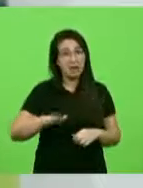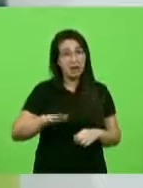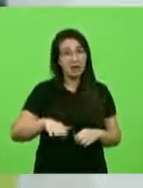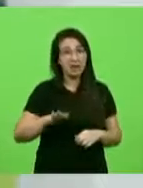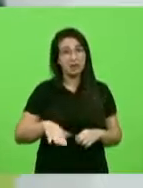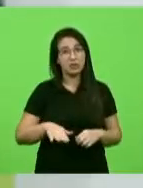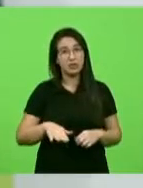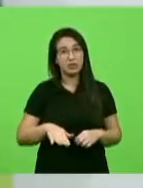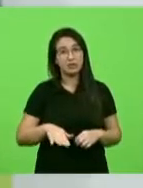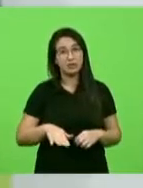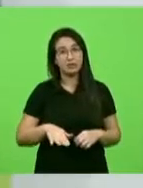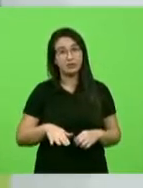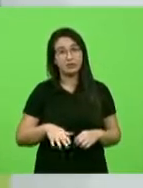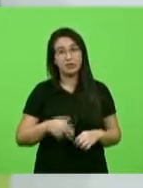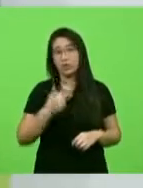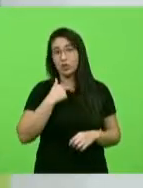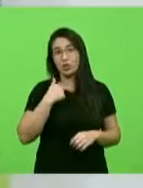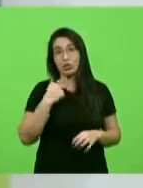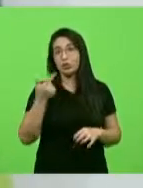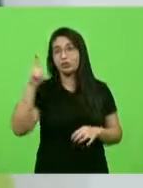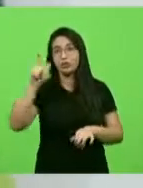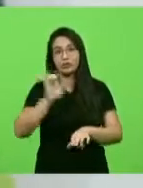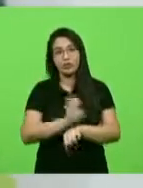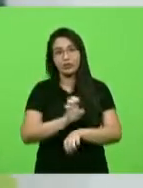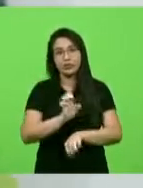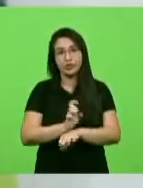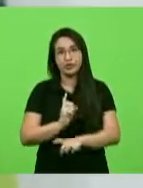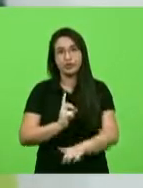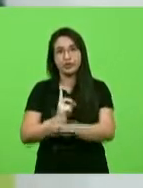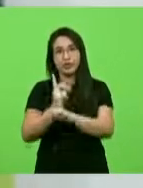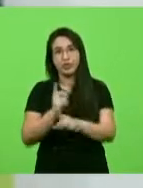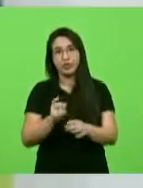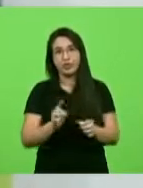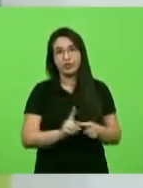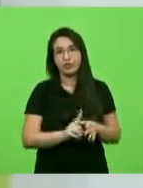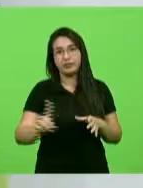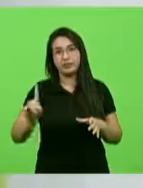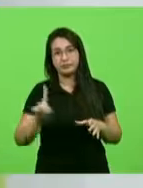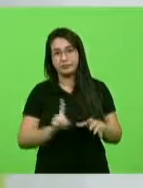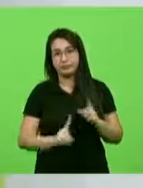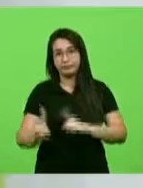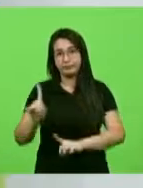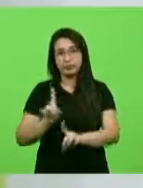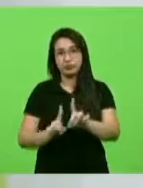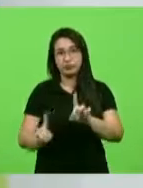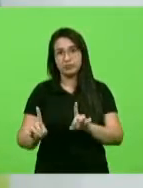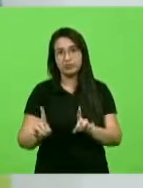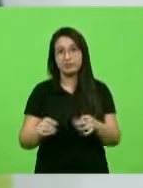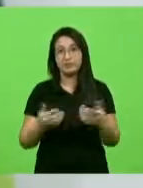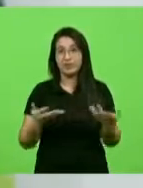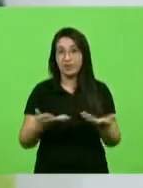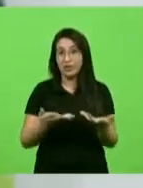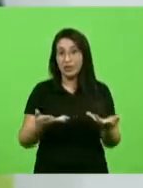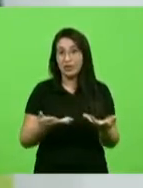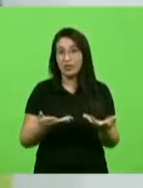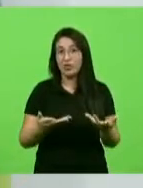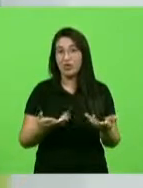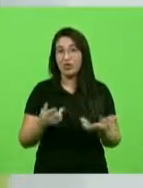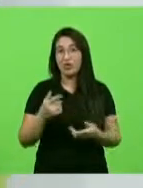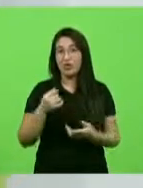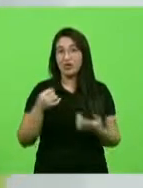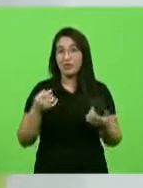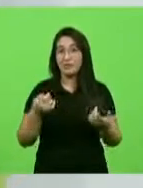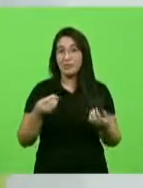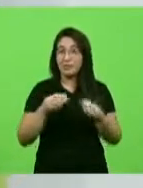ser em outro estado estamos deixando abrindo uma oportunidade de deixar de ganhar dinheiro então vocês veem